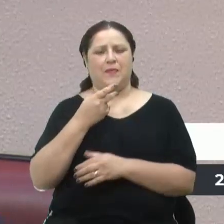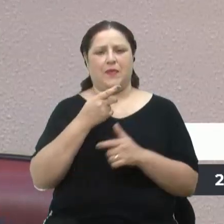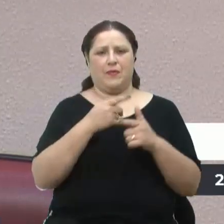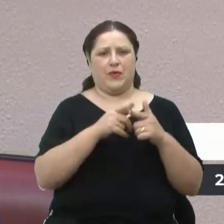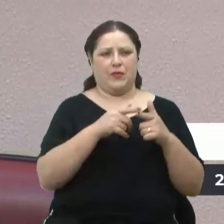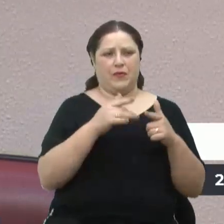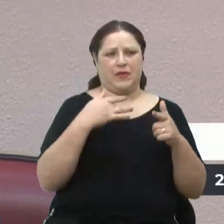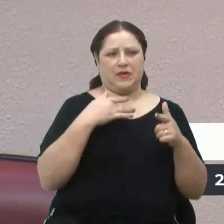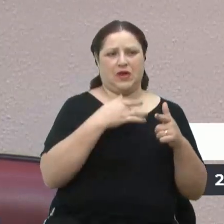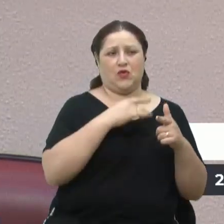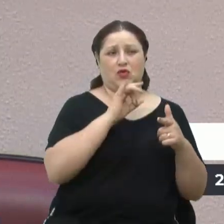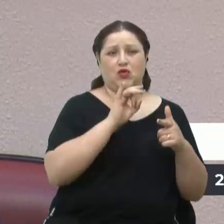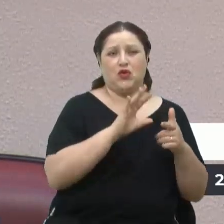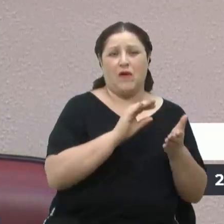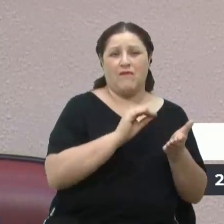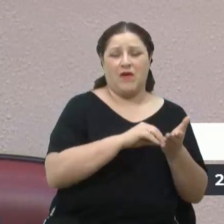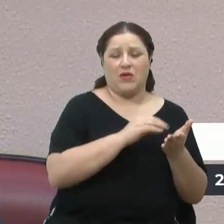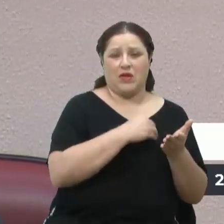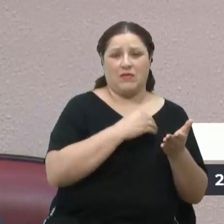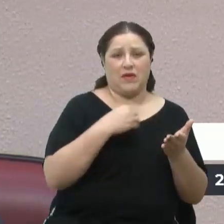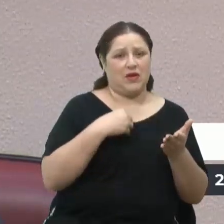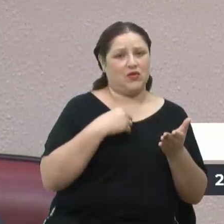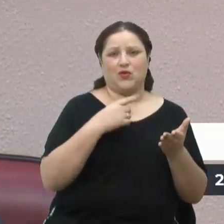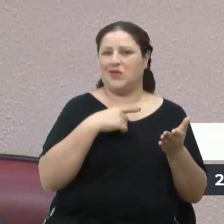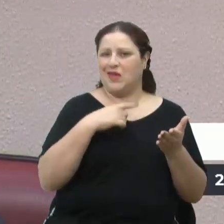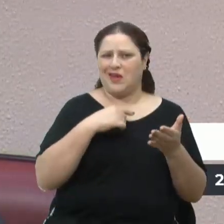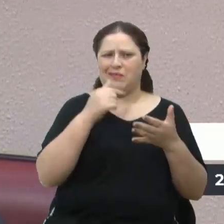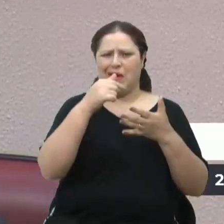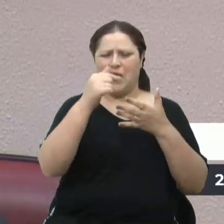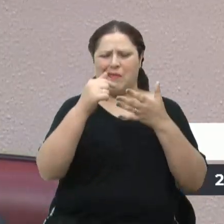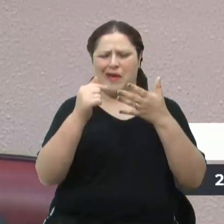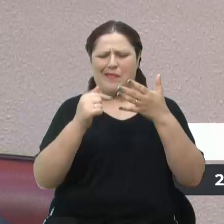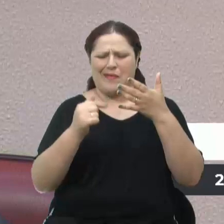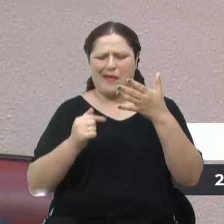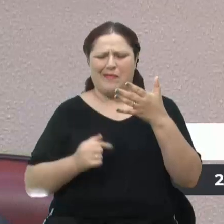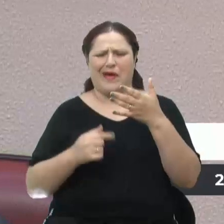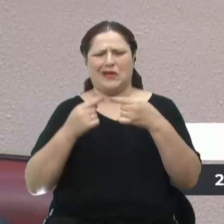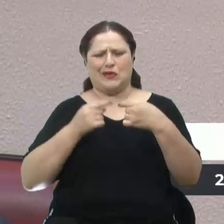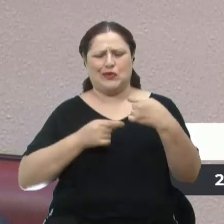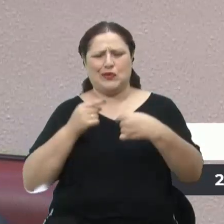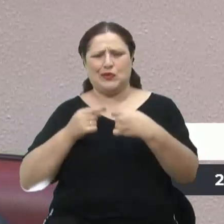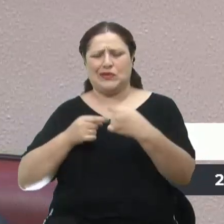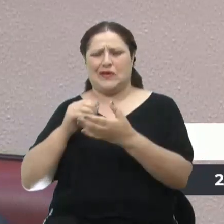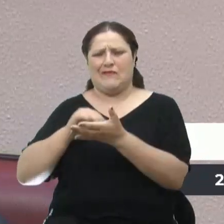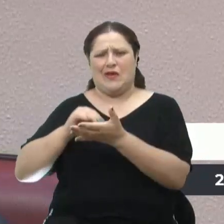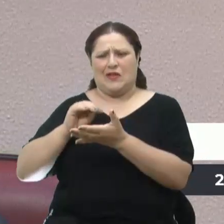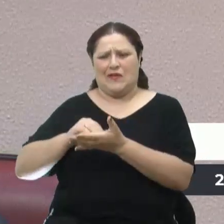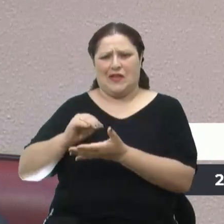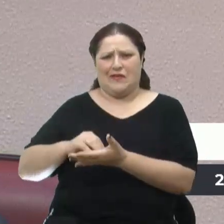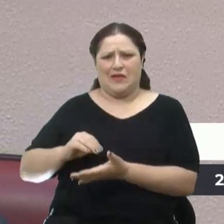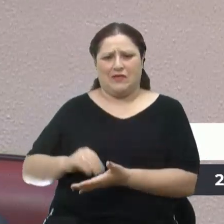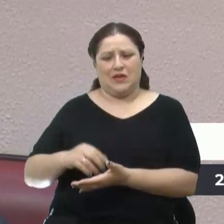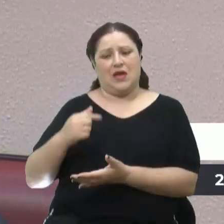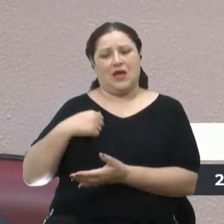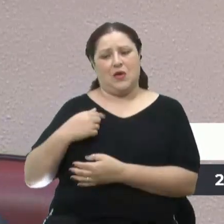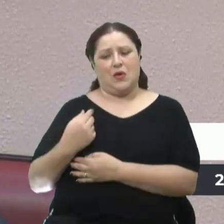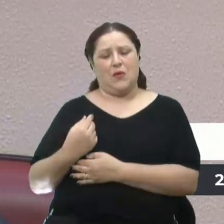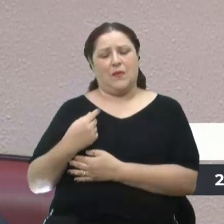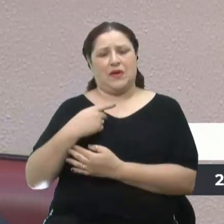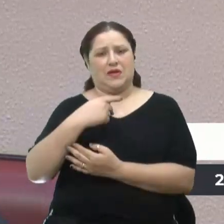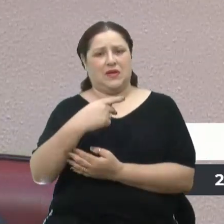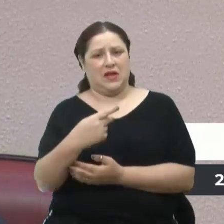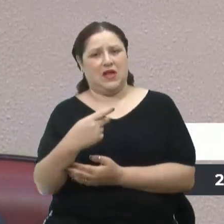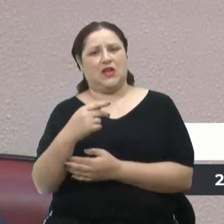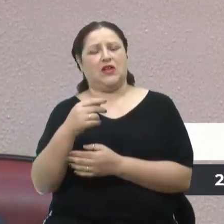mas há uma discussão maior, então, por isso que nós temos que discutir, e eu, como presidente da comissão, convido a todos que se façam